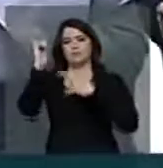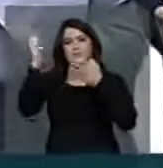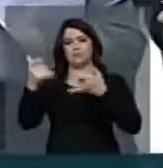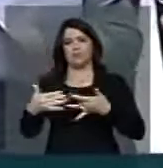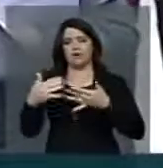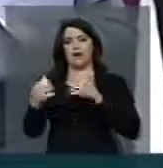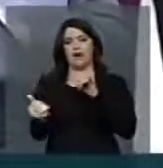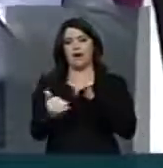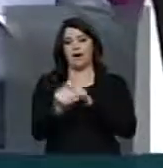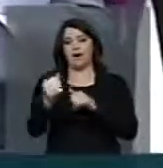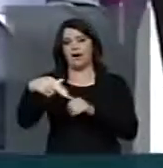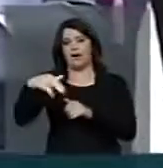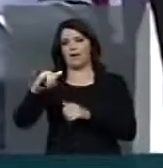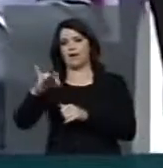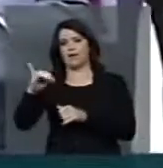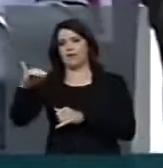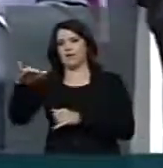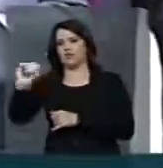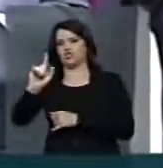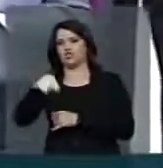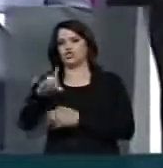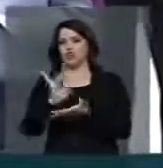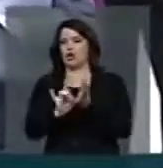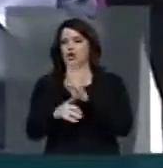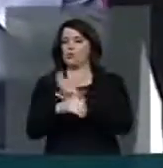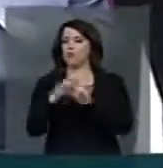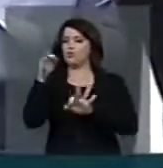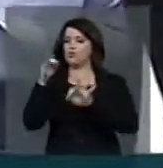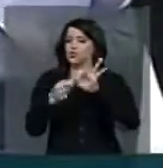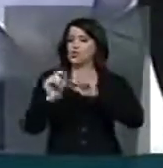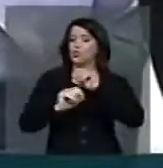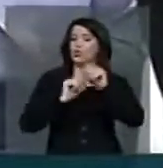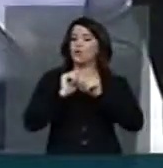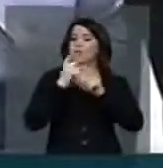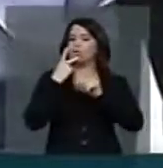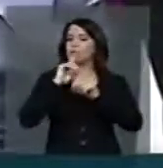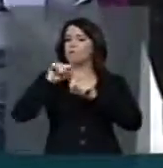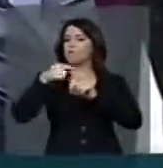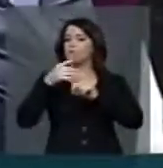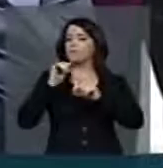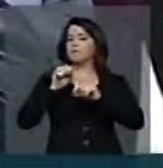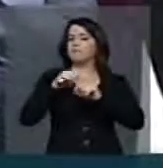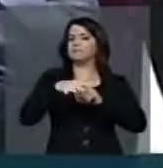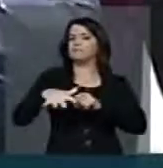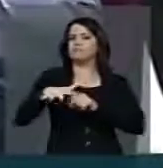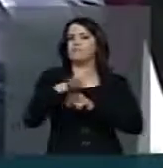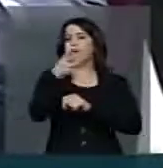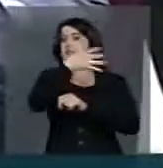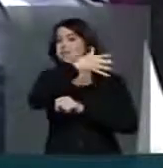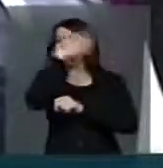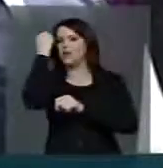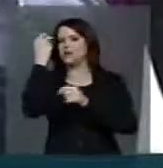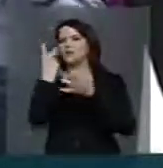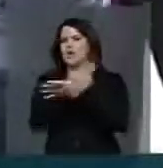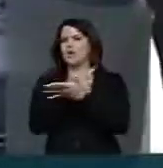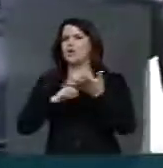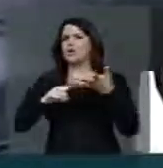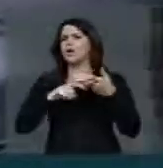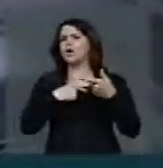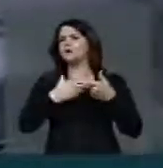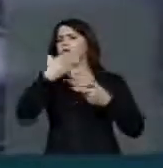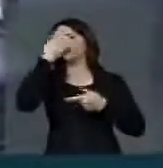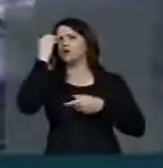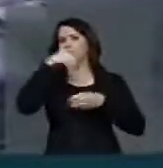a anistia é um fenômeno jurídico que tem como consequência o esquecimento do fato